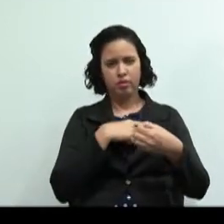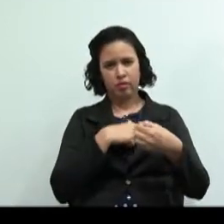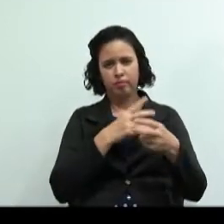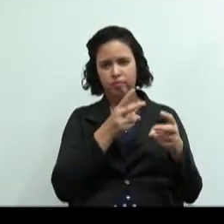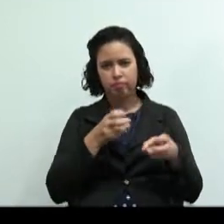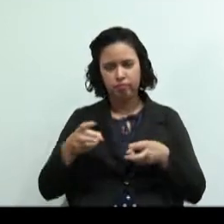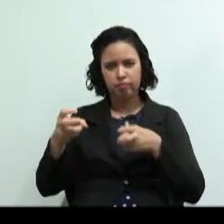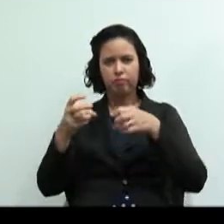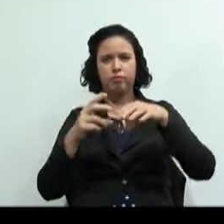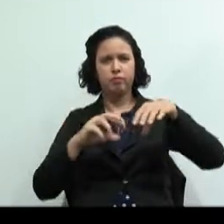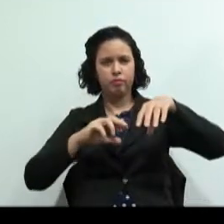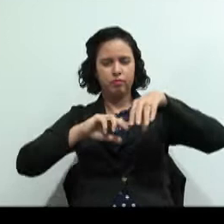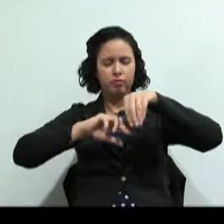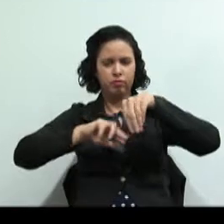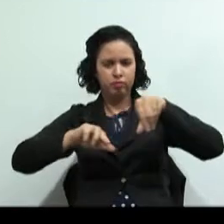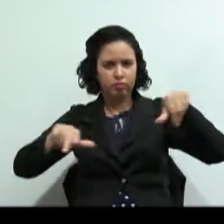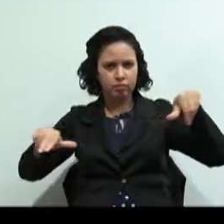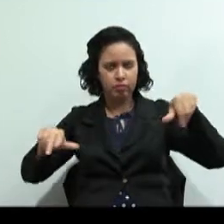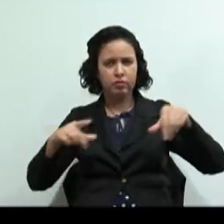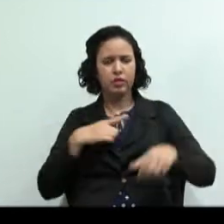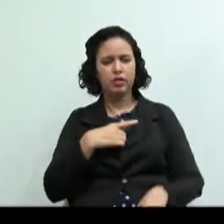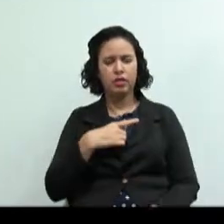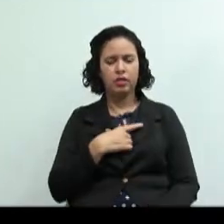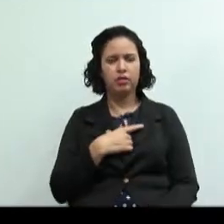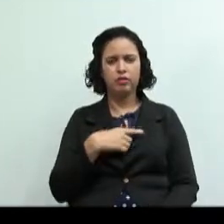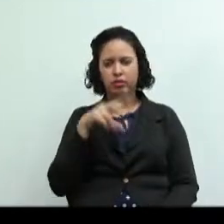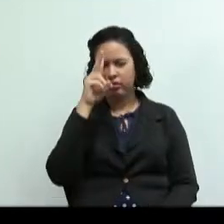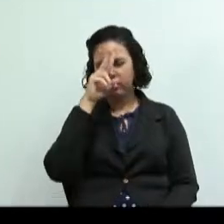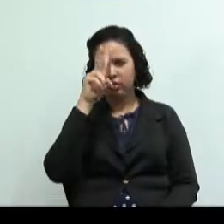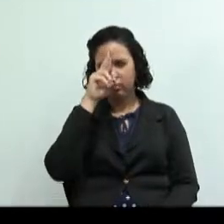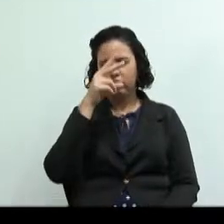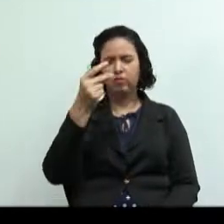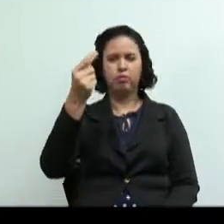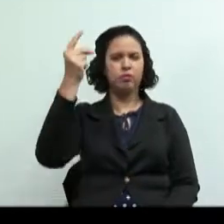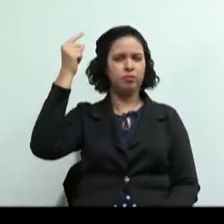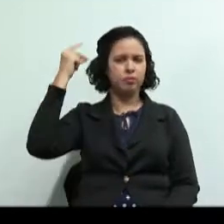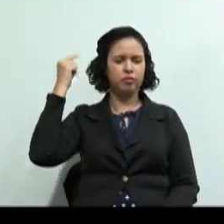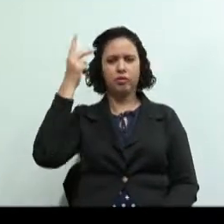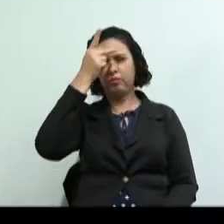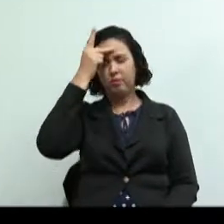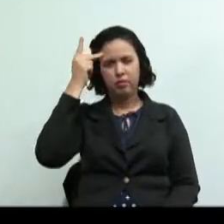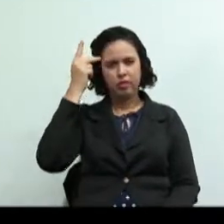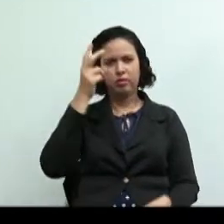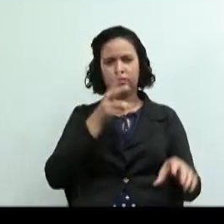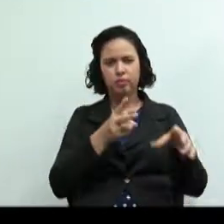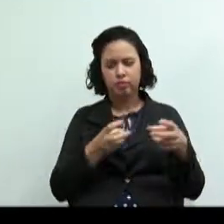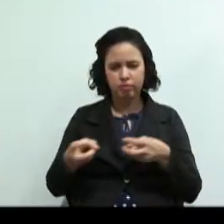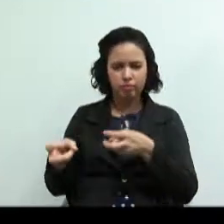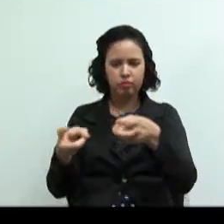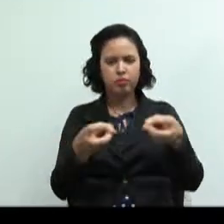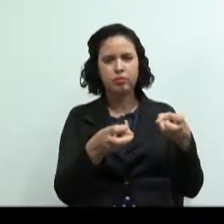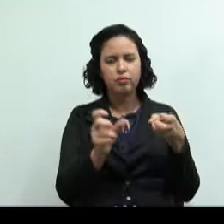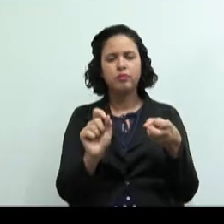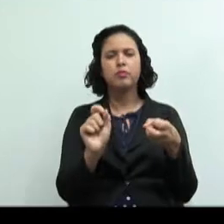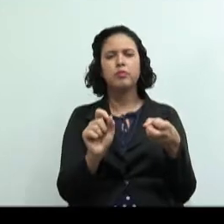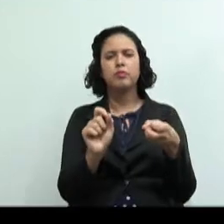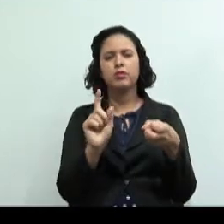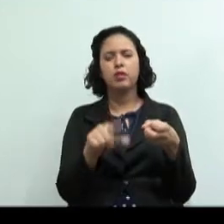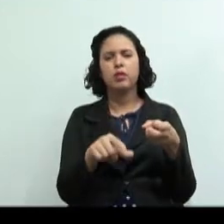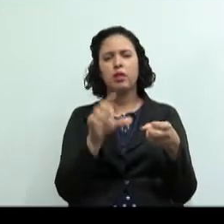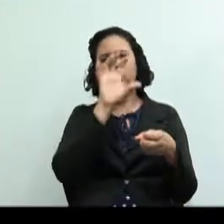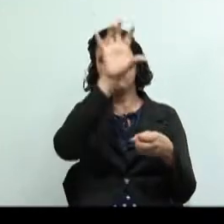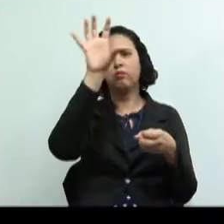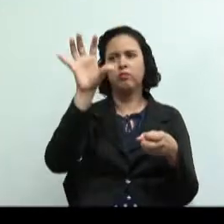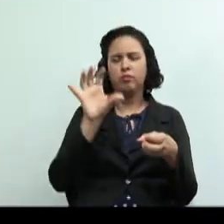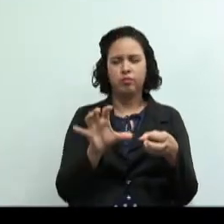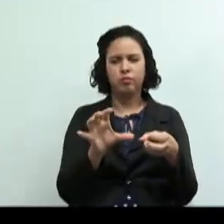Historicamente, os garimpeiros vêm de diversas regiões do país atraídos pela cobiça e a ideia de